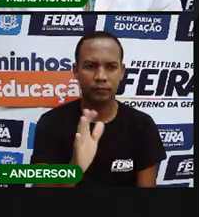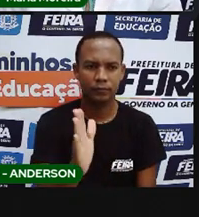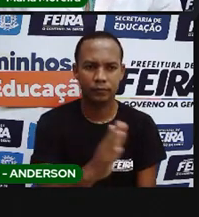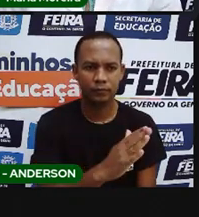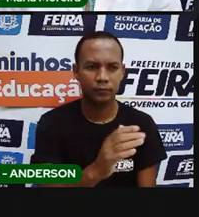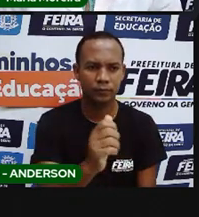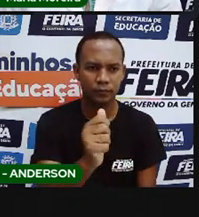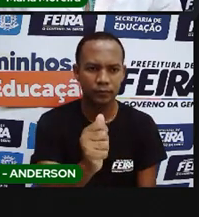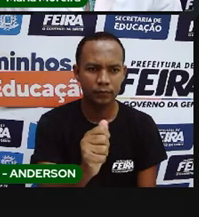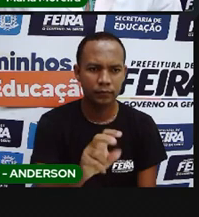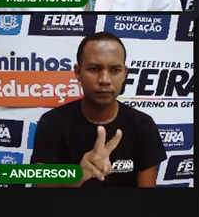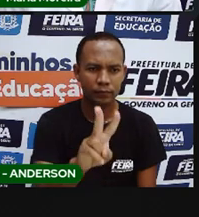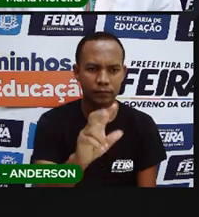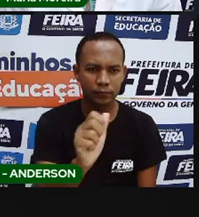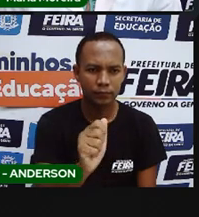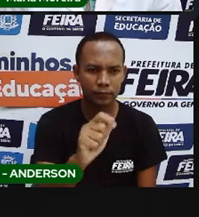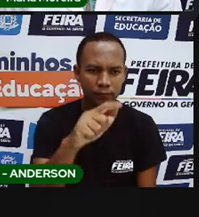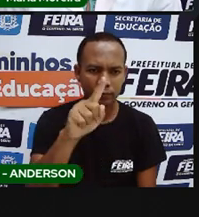Canoeiro,